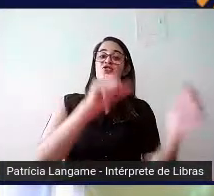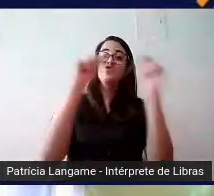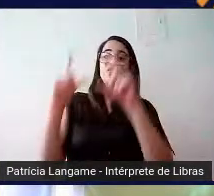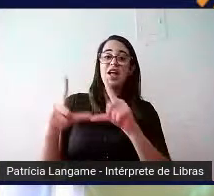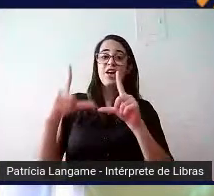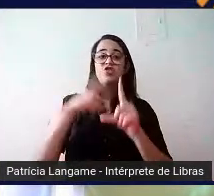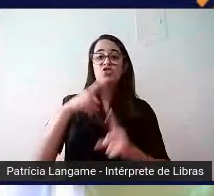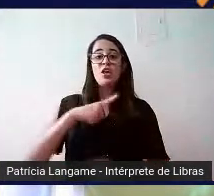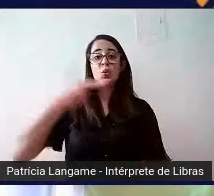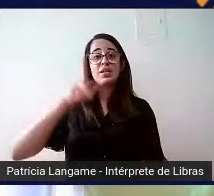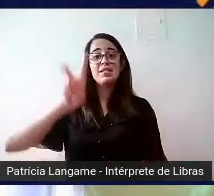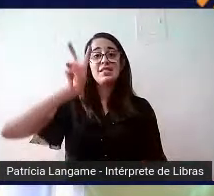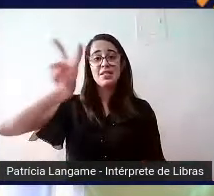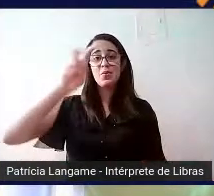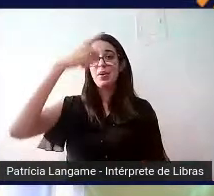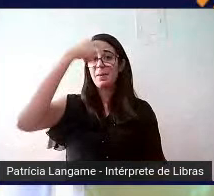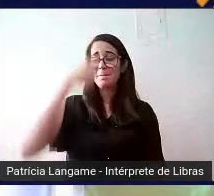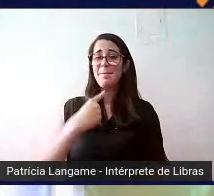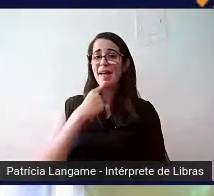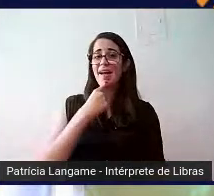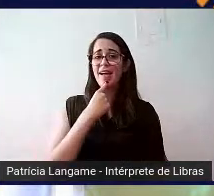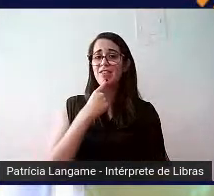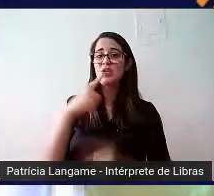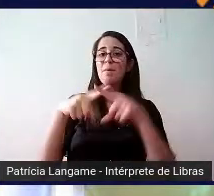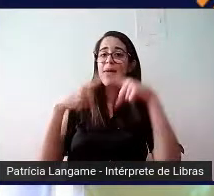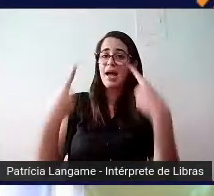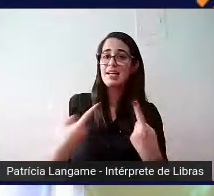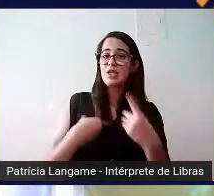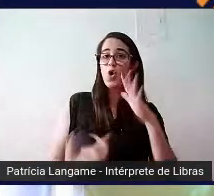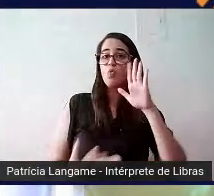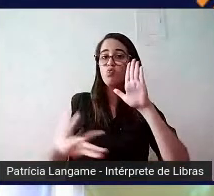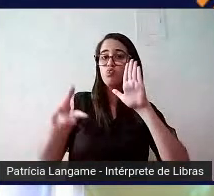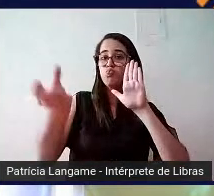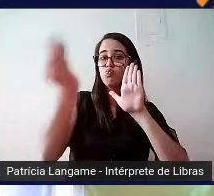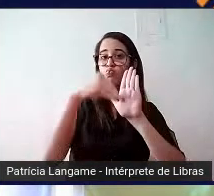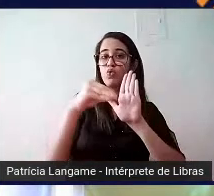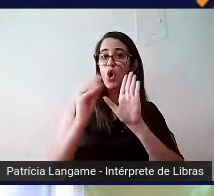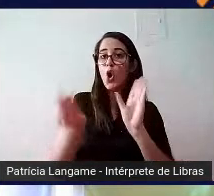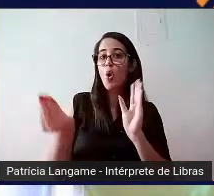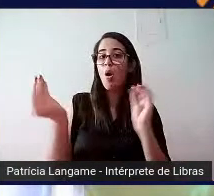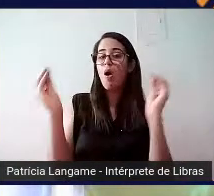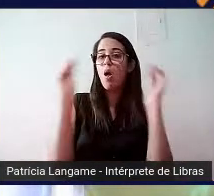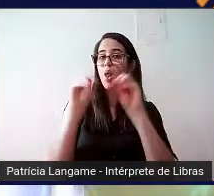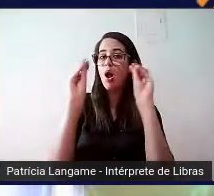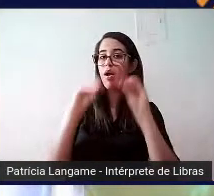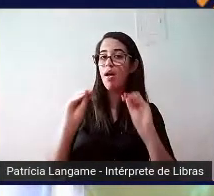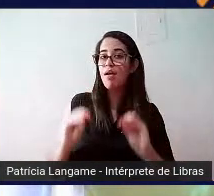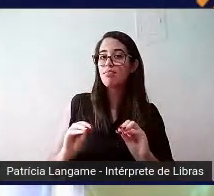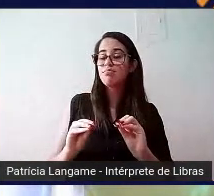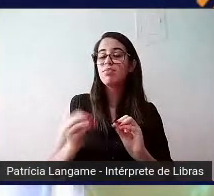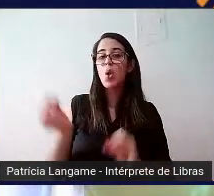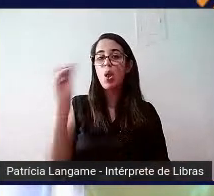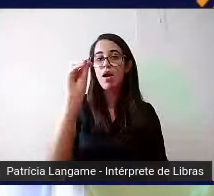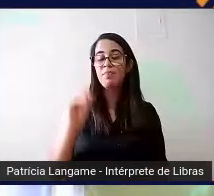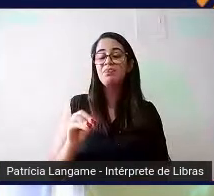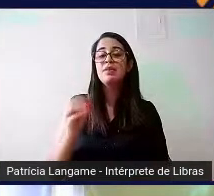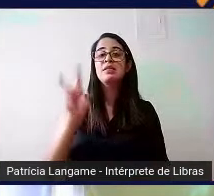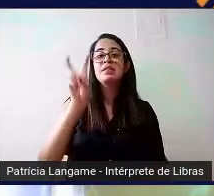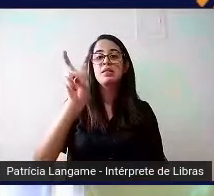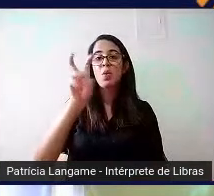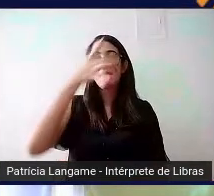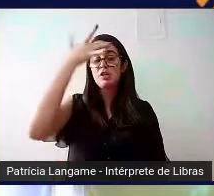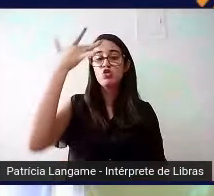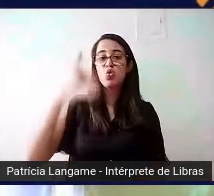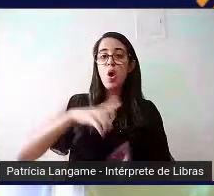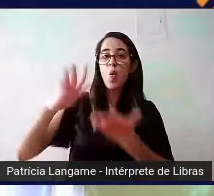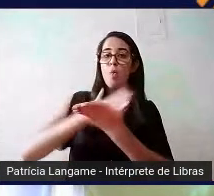outras cinco imagens. Só que dessa vez, eu coloquei cinco pessoas ali. Você tem, em cada imagem, você tem algumas pessoas